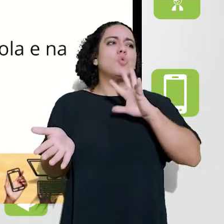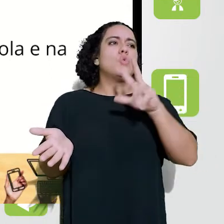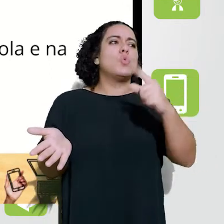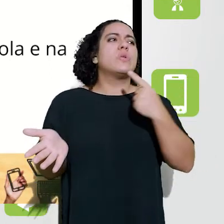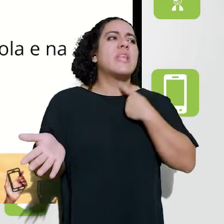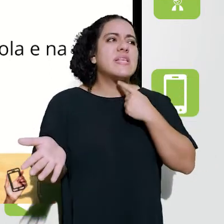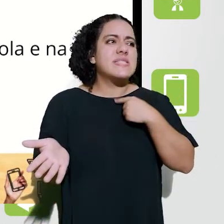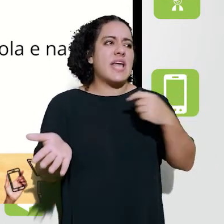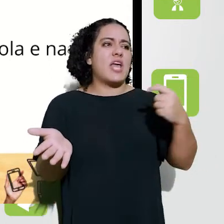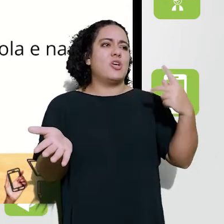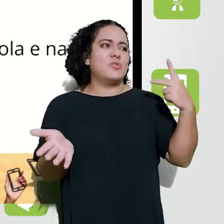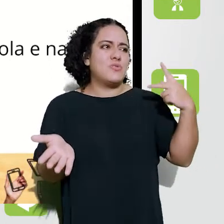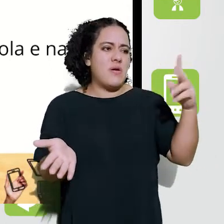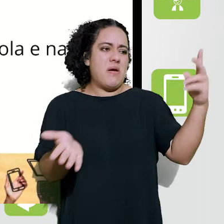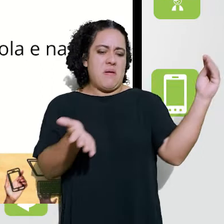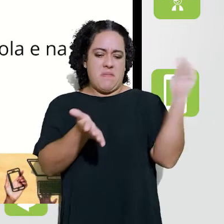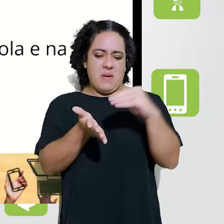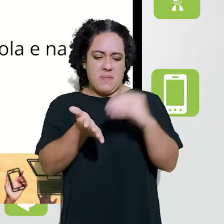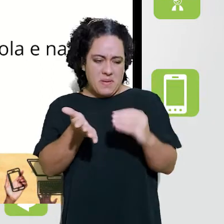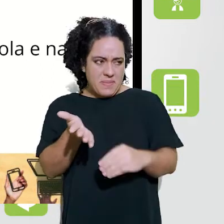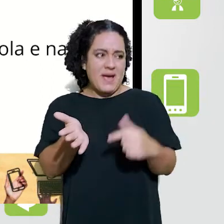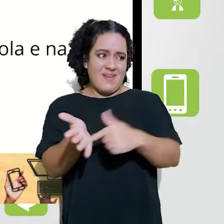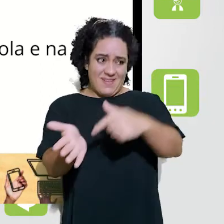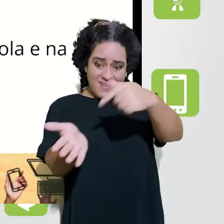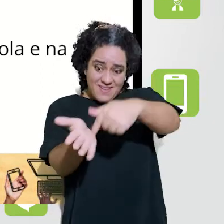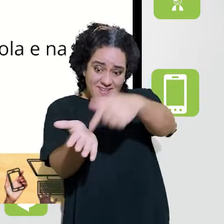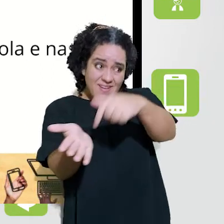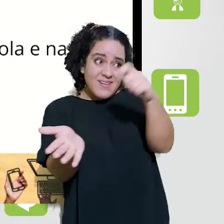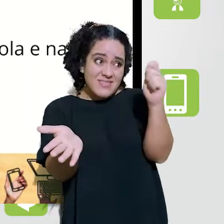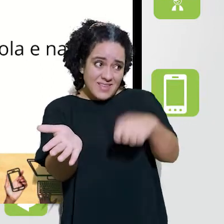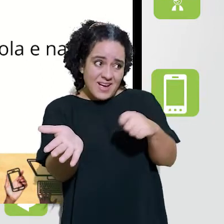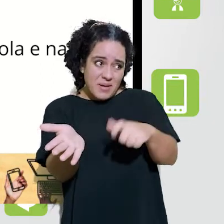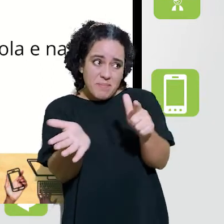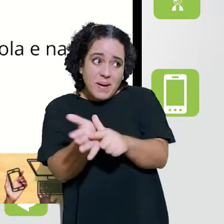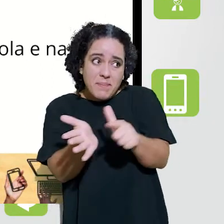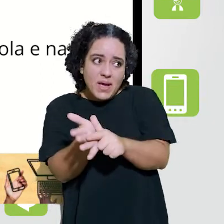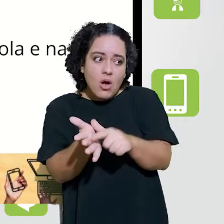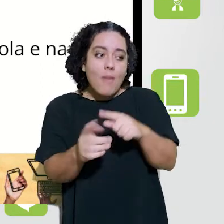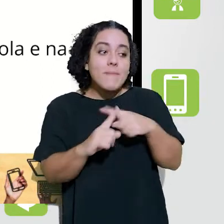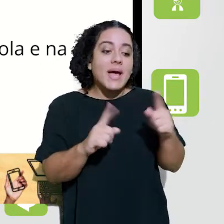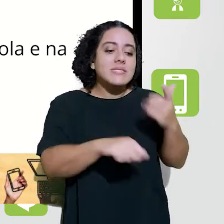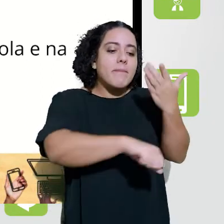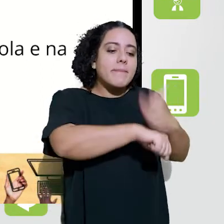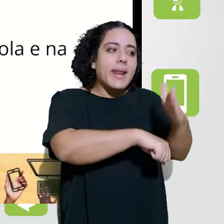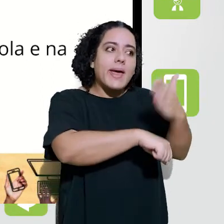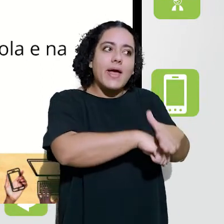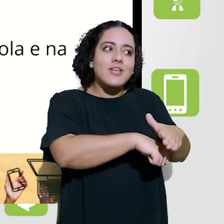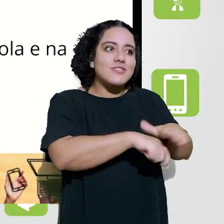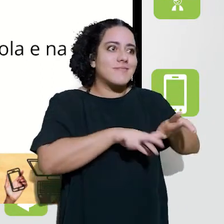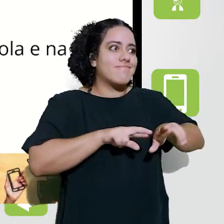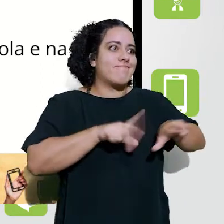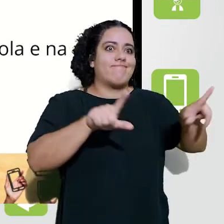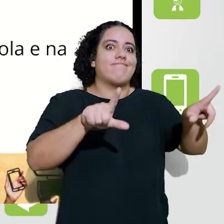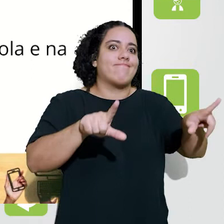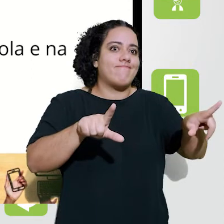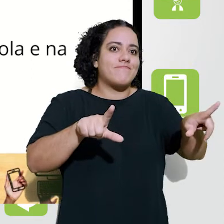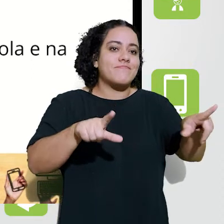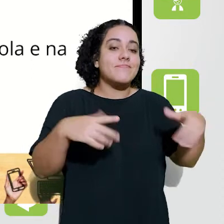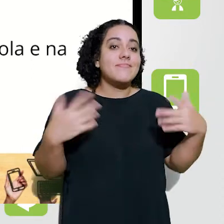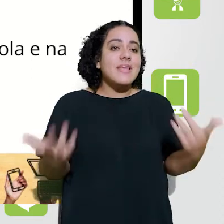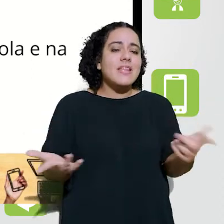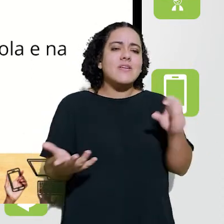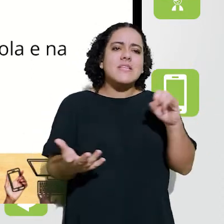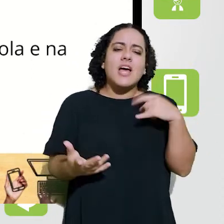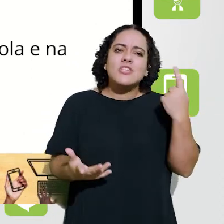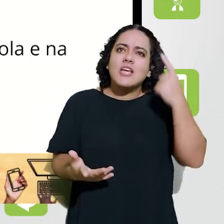ali cabe tudo, todos esses desejos, todas essas possibilidades, ele acontece, mas na prática nem